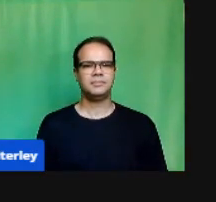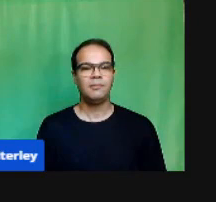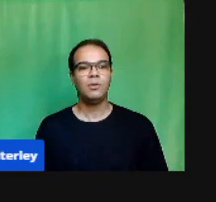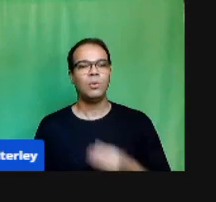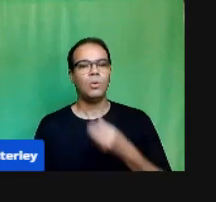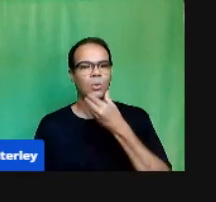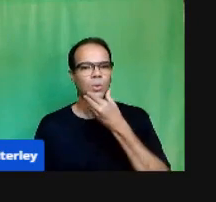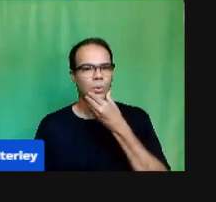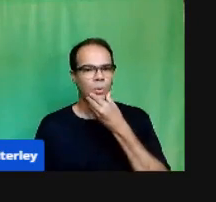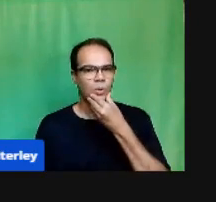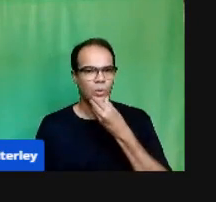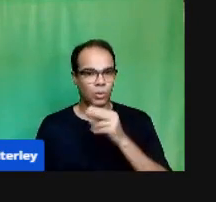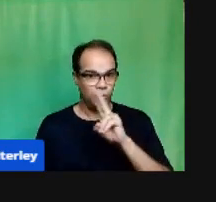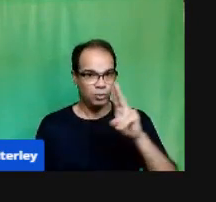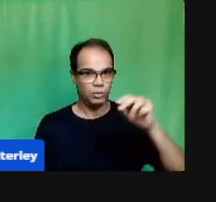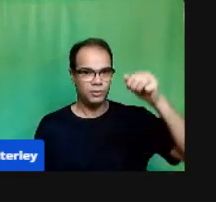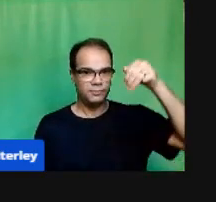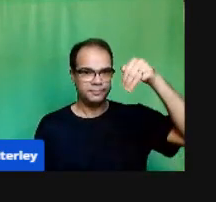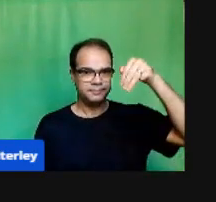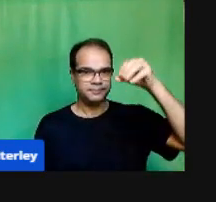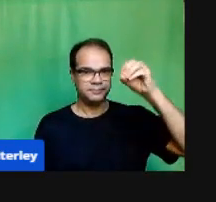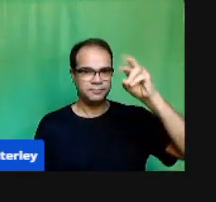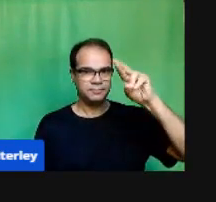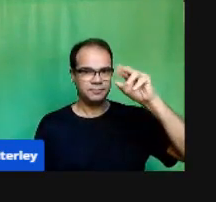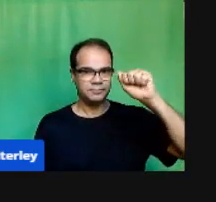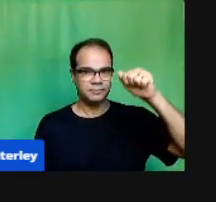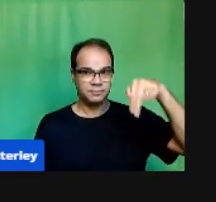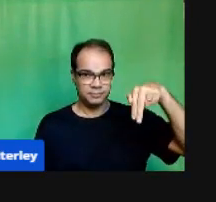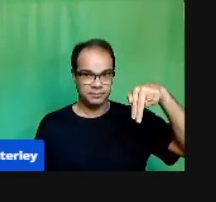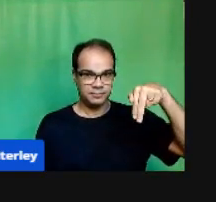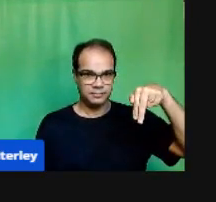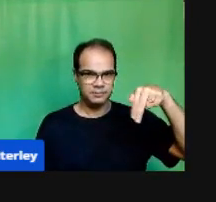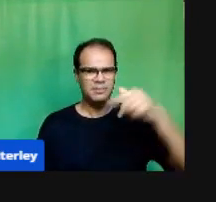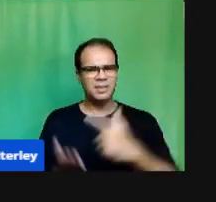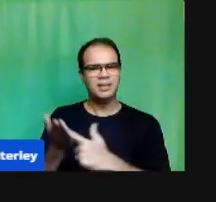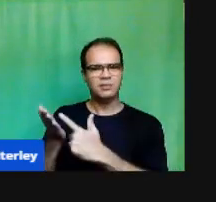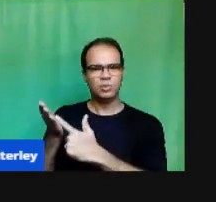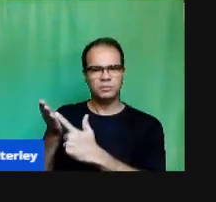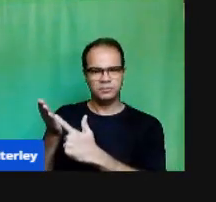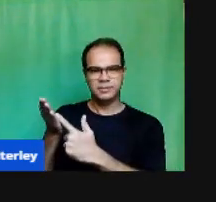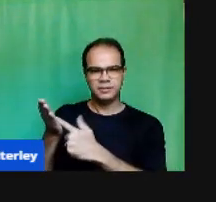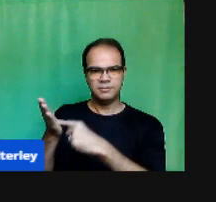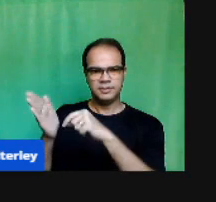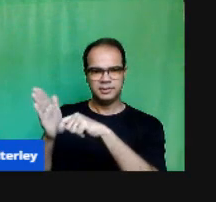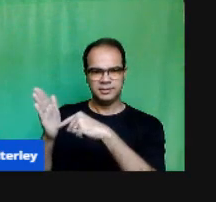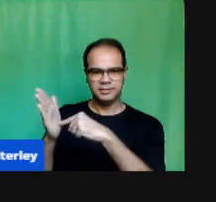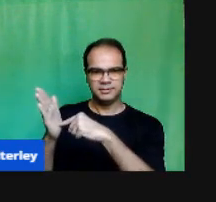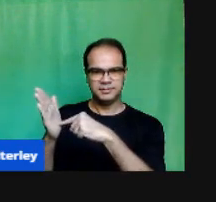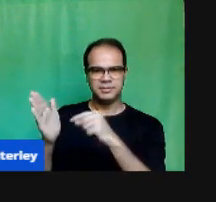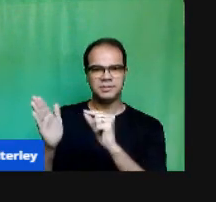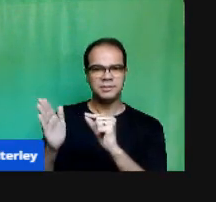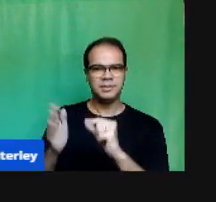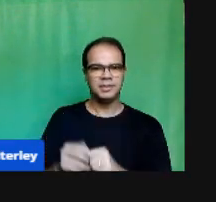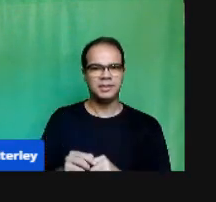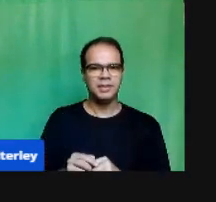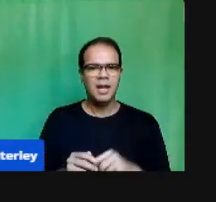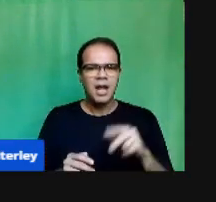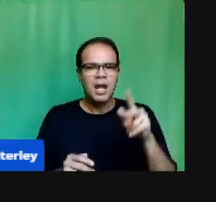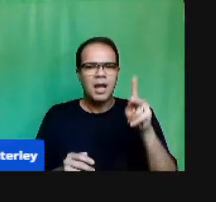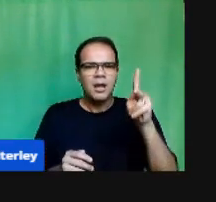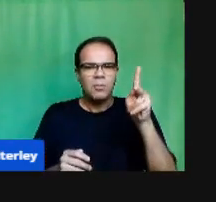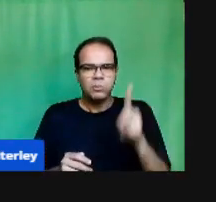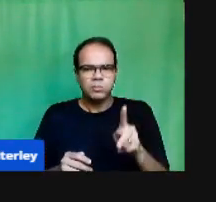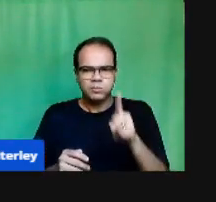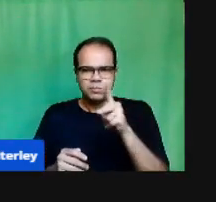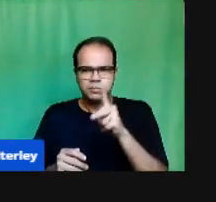Próximo Para Moran 2000 Página 32 Cada docente Pode encontrar